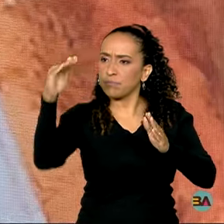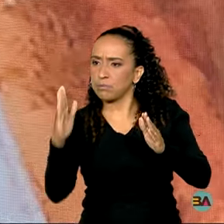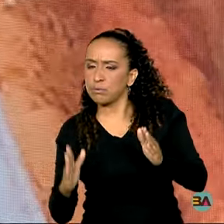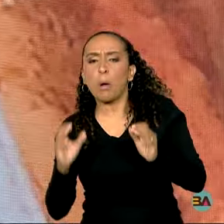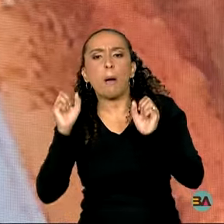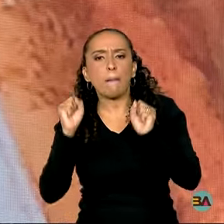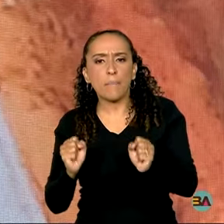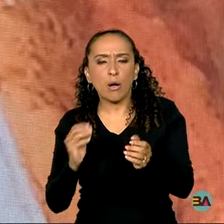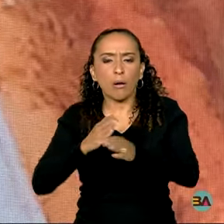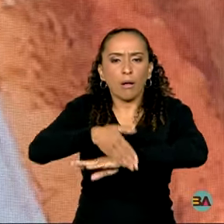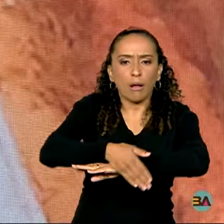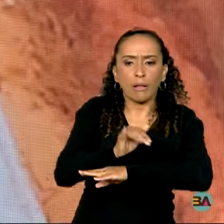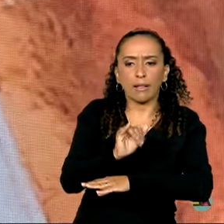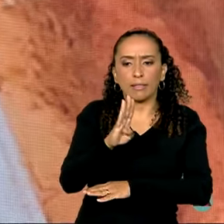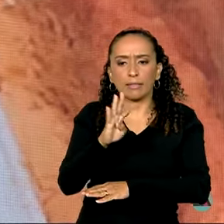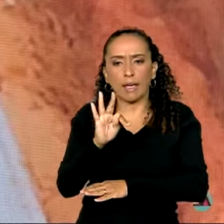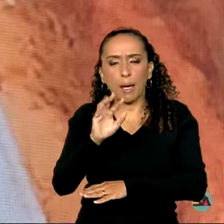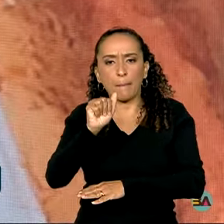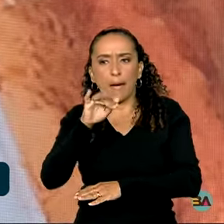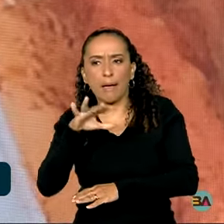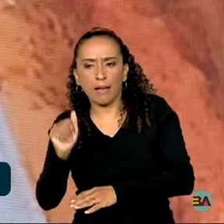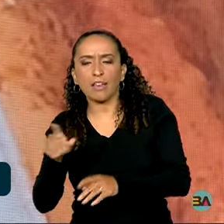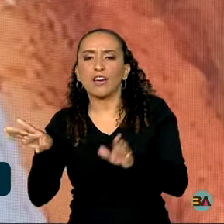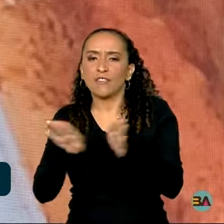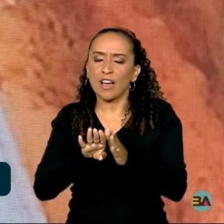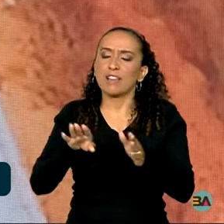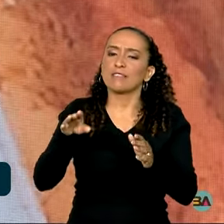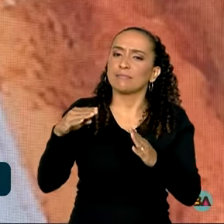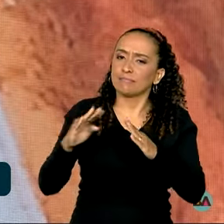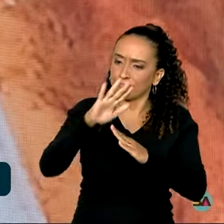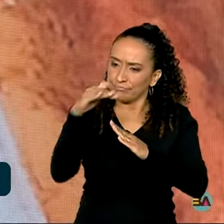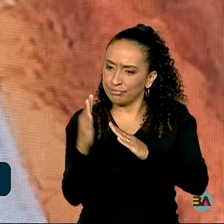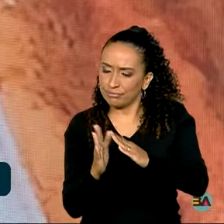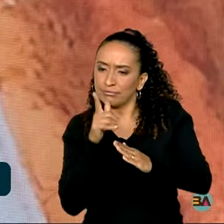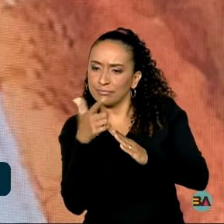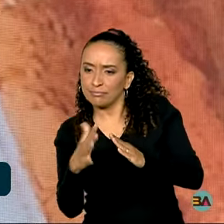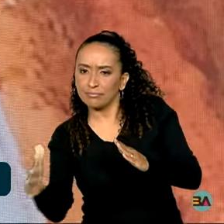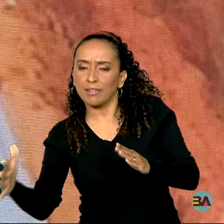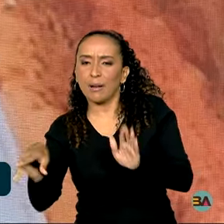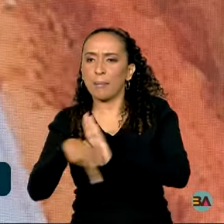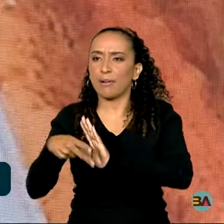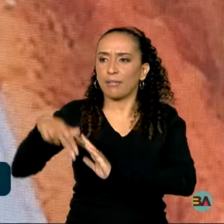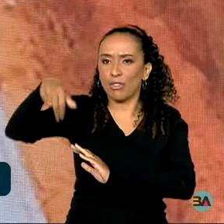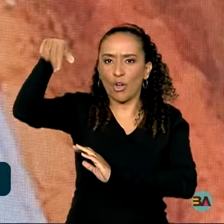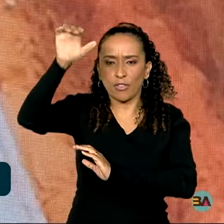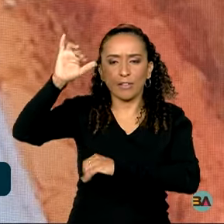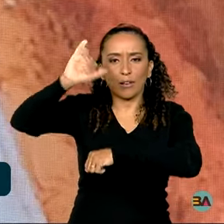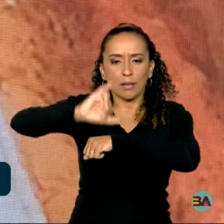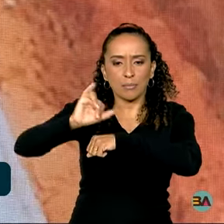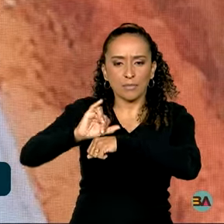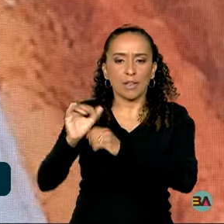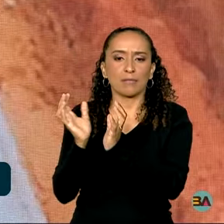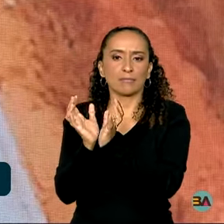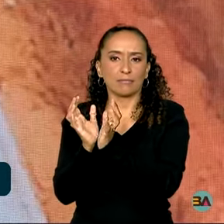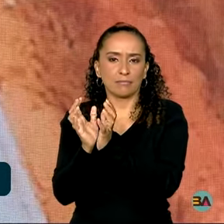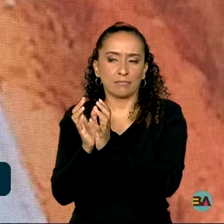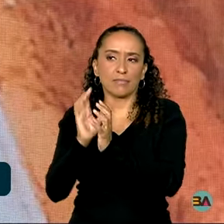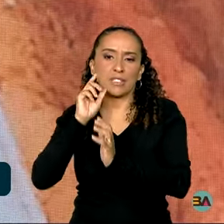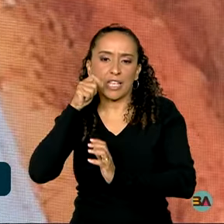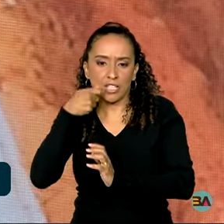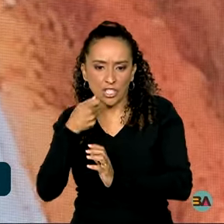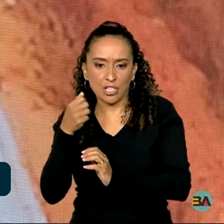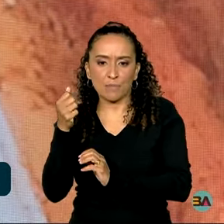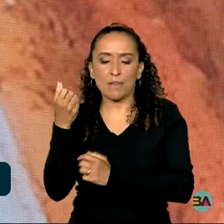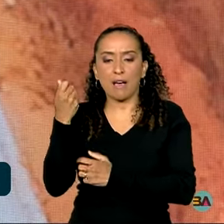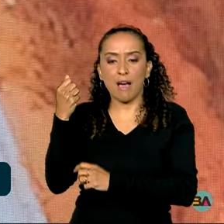vai passar por Itabaiana e vai chegar no litoral, nordestino, na capital do Estado de Sergipe, lá na cidade